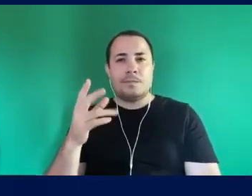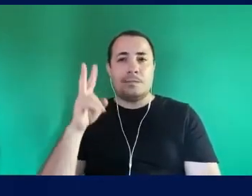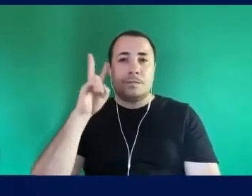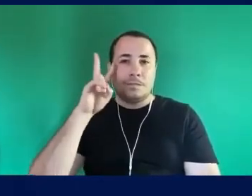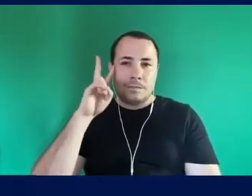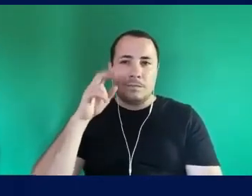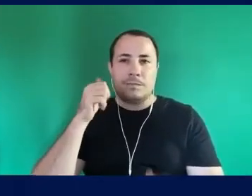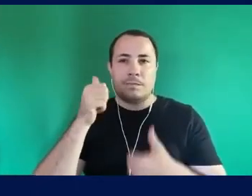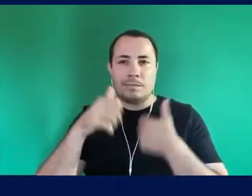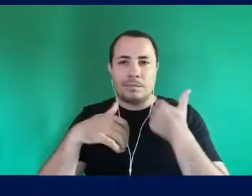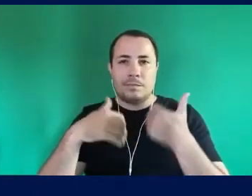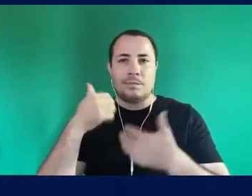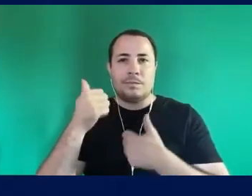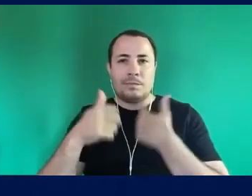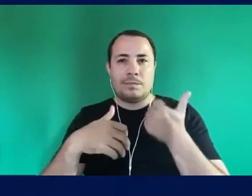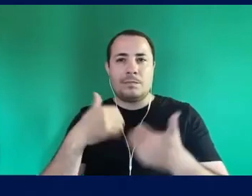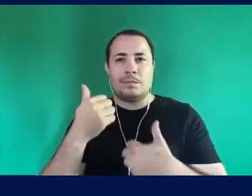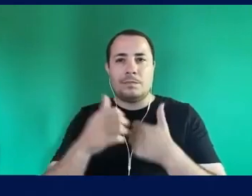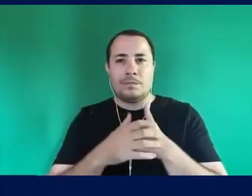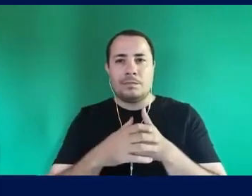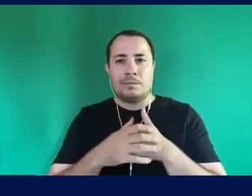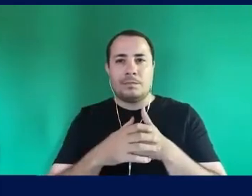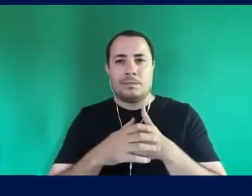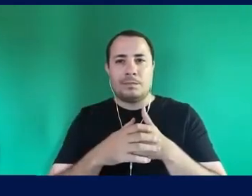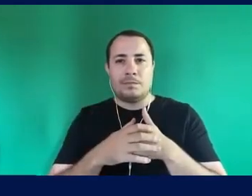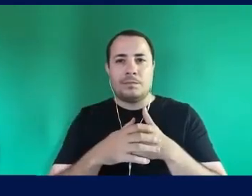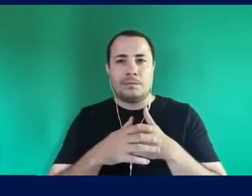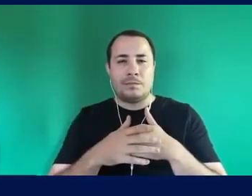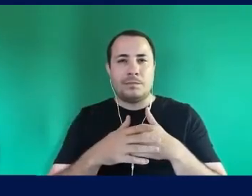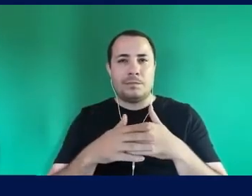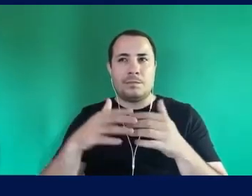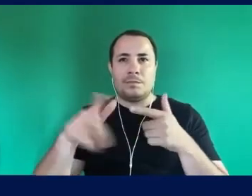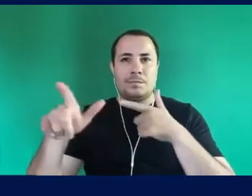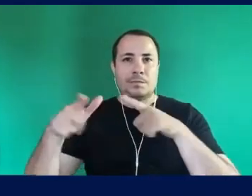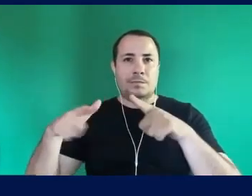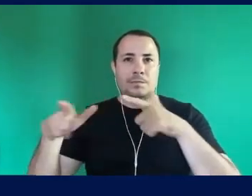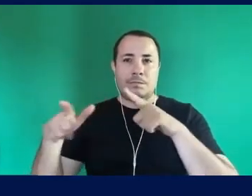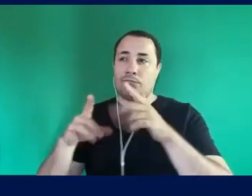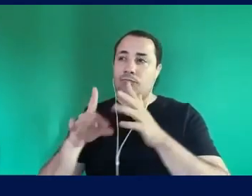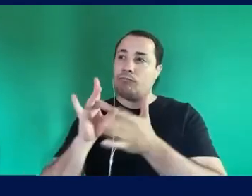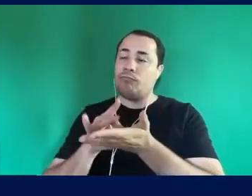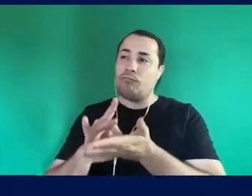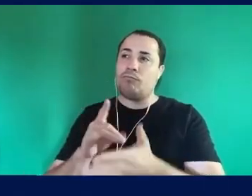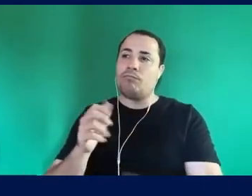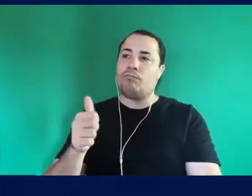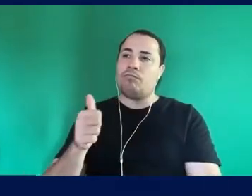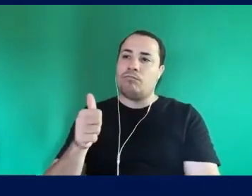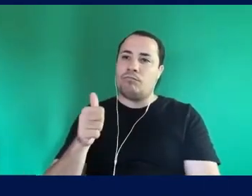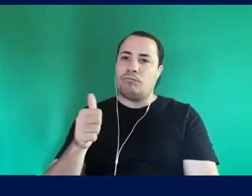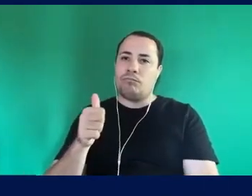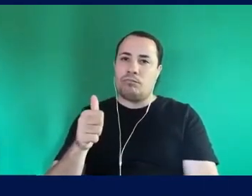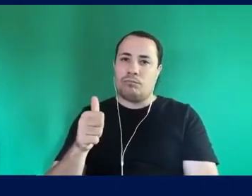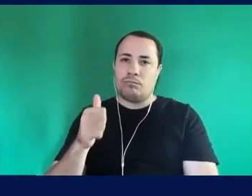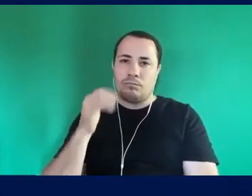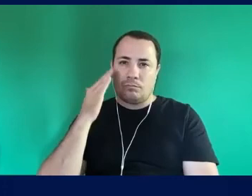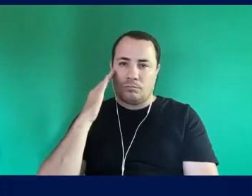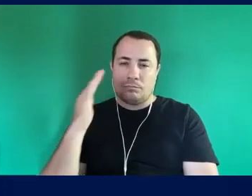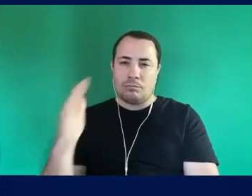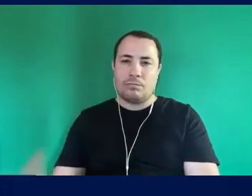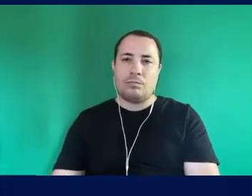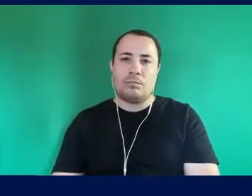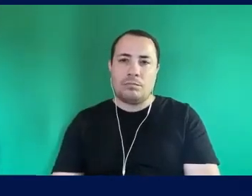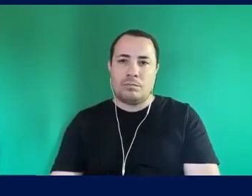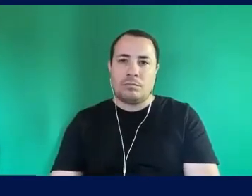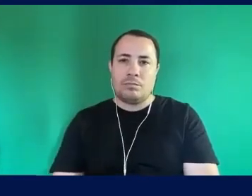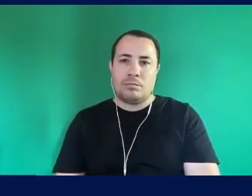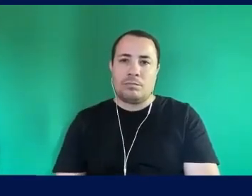Entrando no real Em outros reais possíveis Ou em outras realidades possíveis Mas a